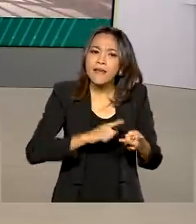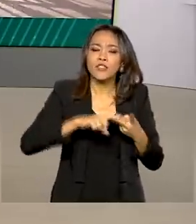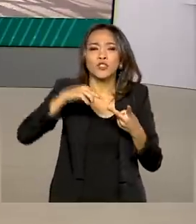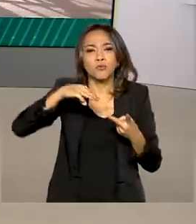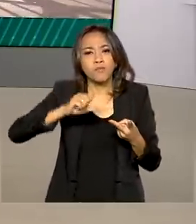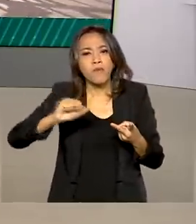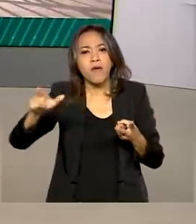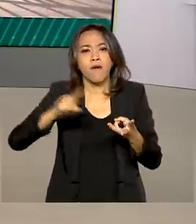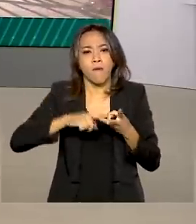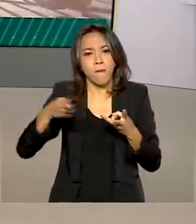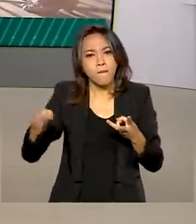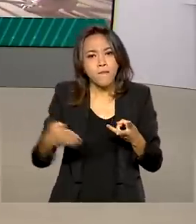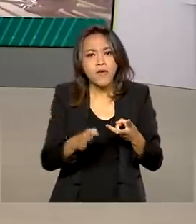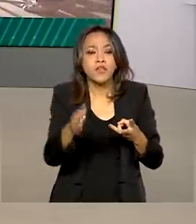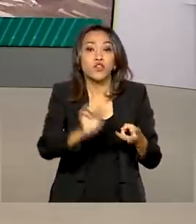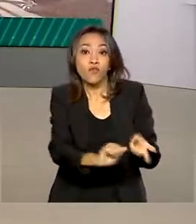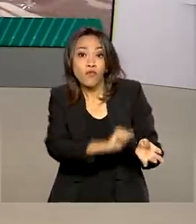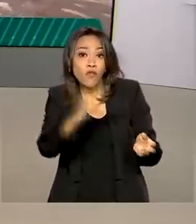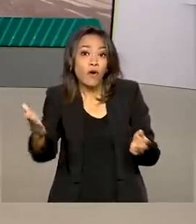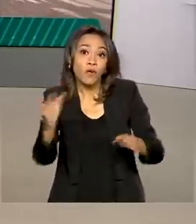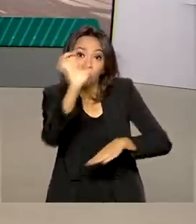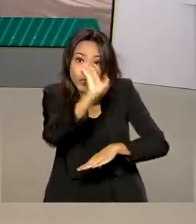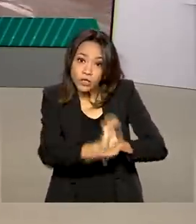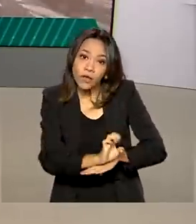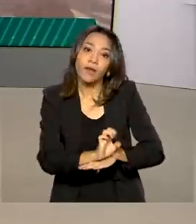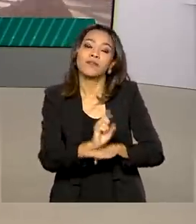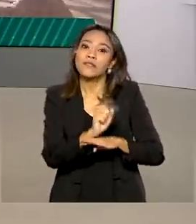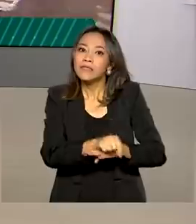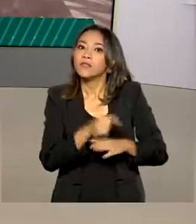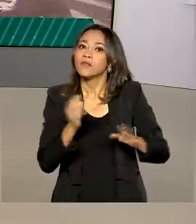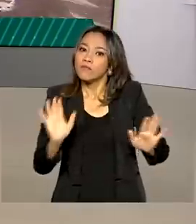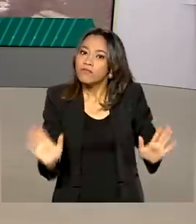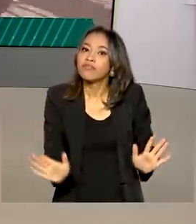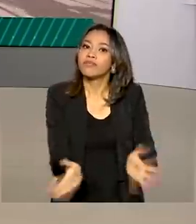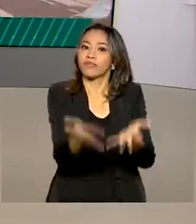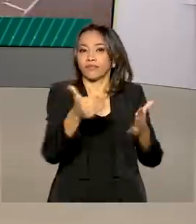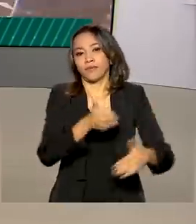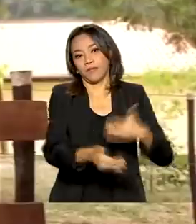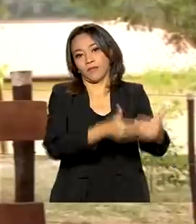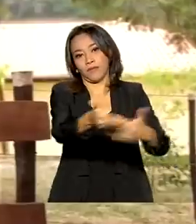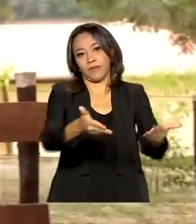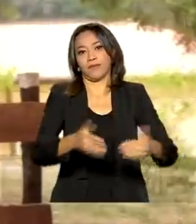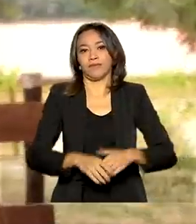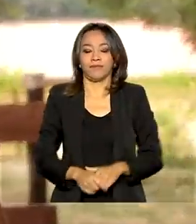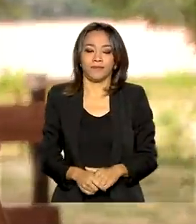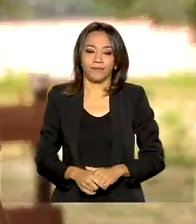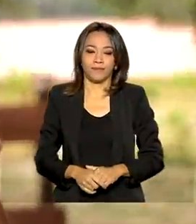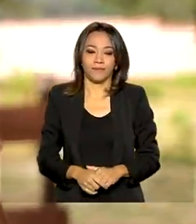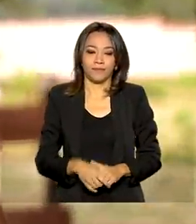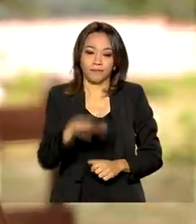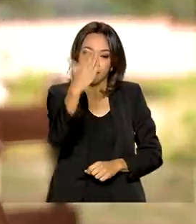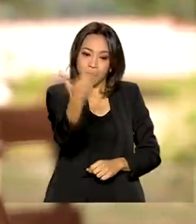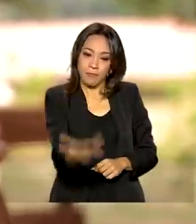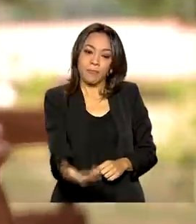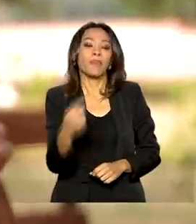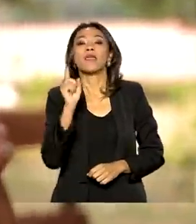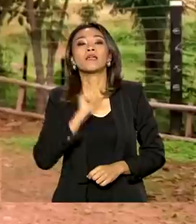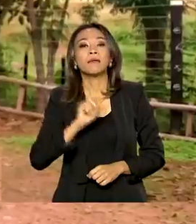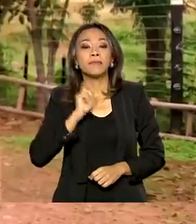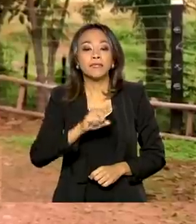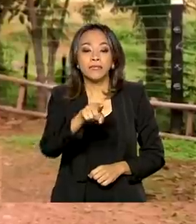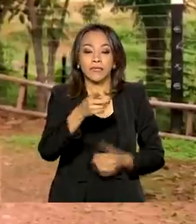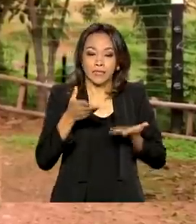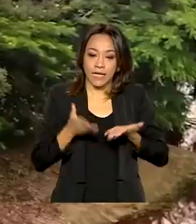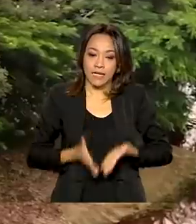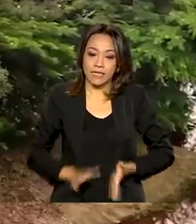e peixes fora do estado de origem, o que ajuda no desenvolvimento do setor. O mineiro Nonato Santa Rita